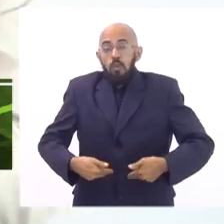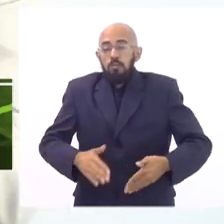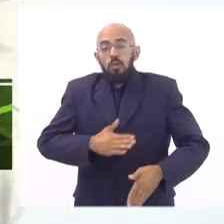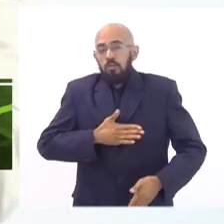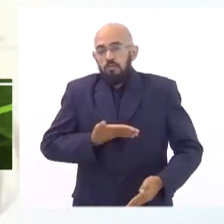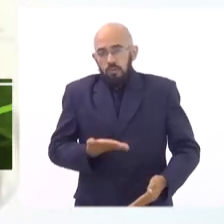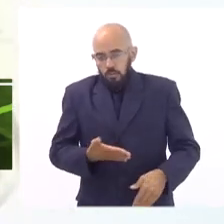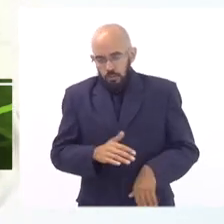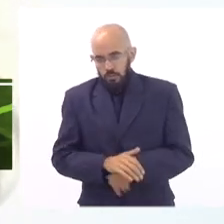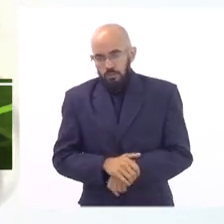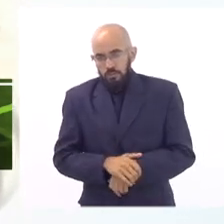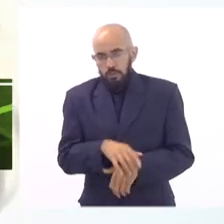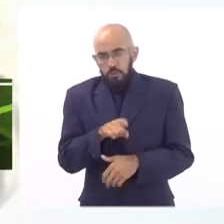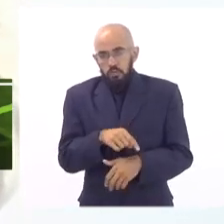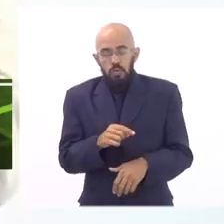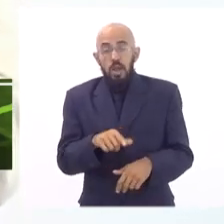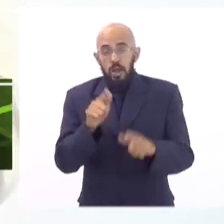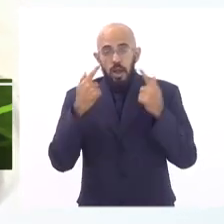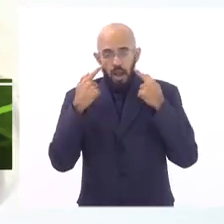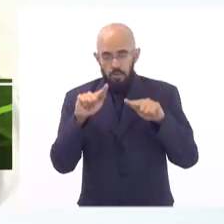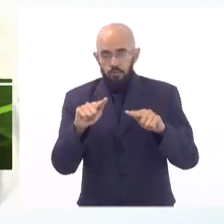vivenciando nas escolas isso é muito grave